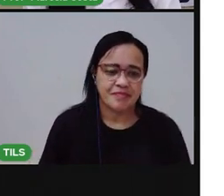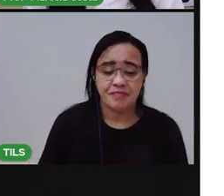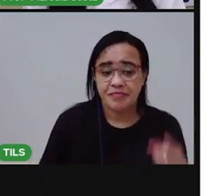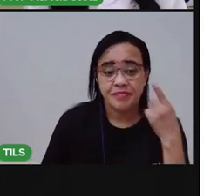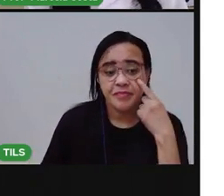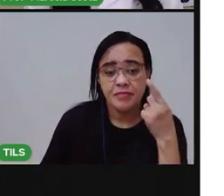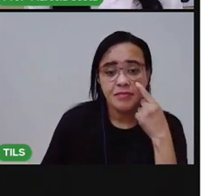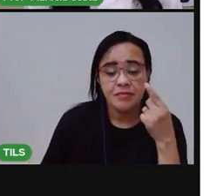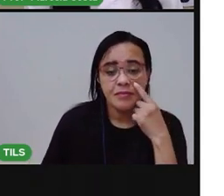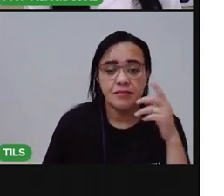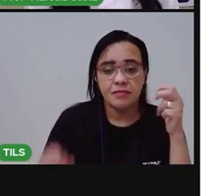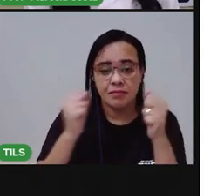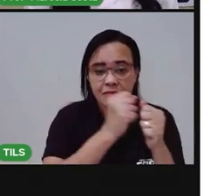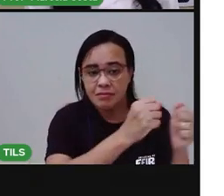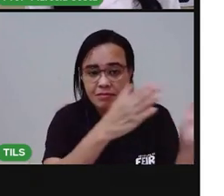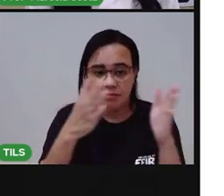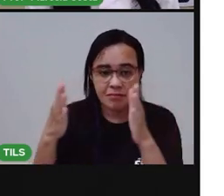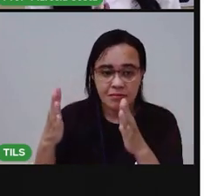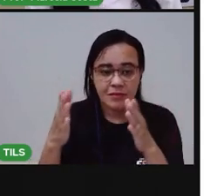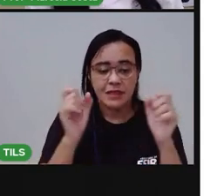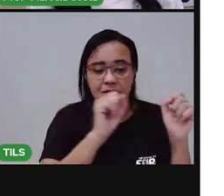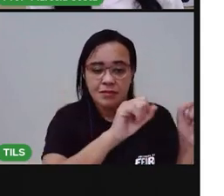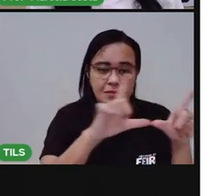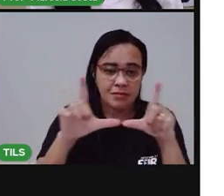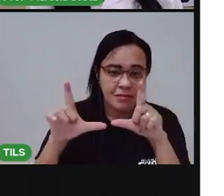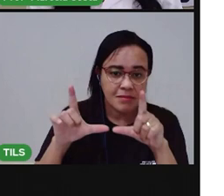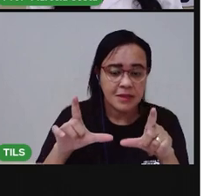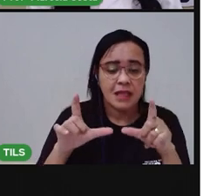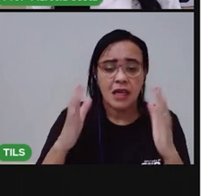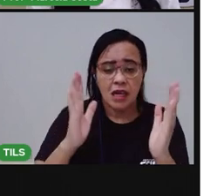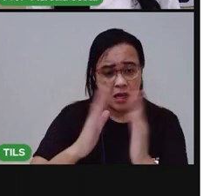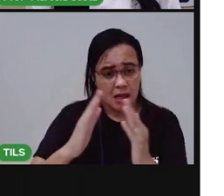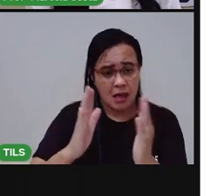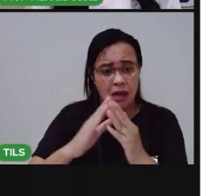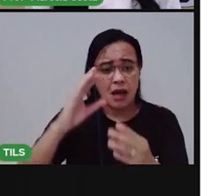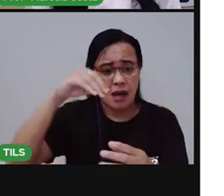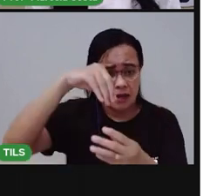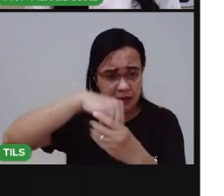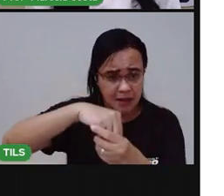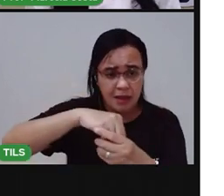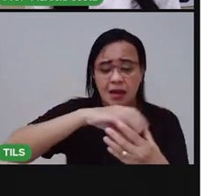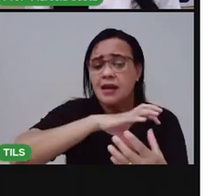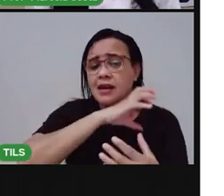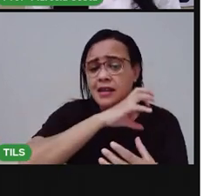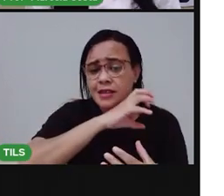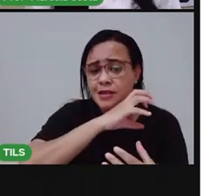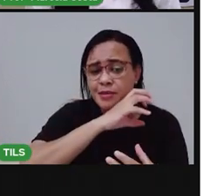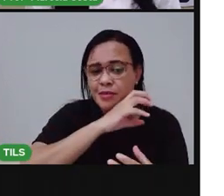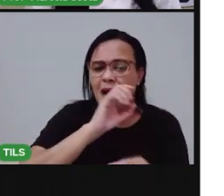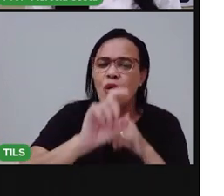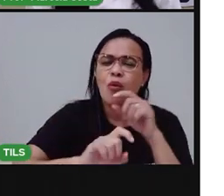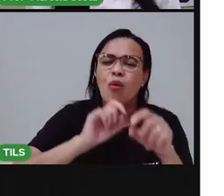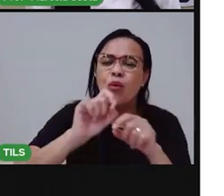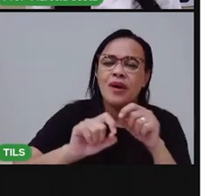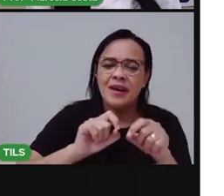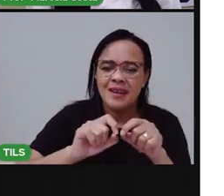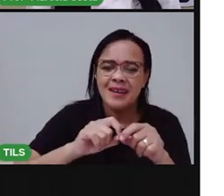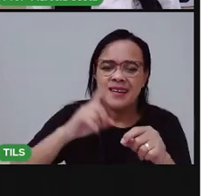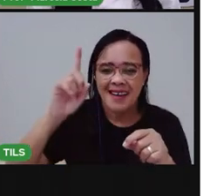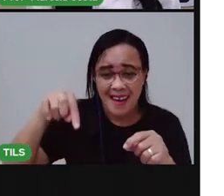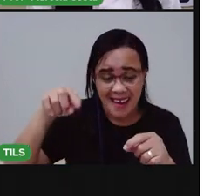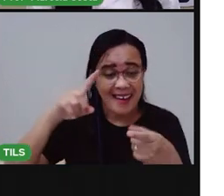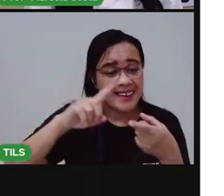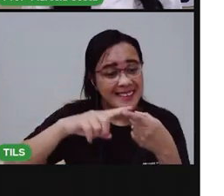pode fazer pelos animais domésticos, aqueles que tínhamos em casa. Um cuidado importante é dar